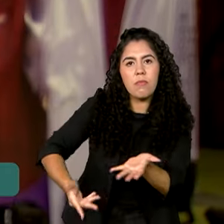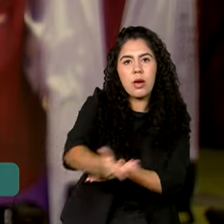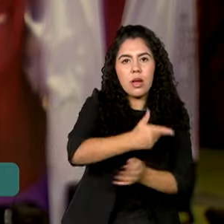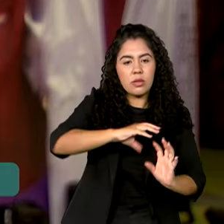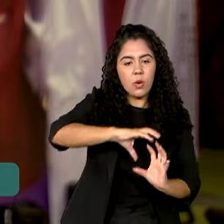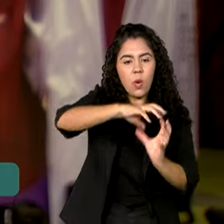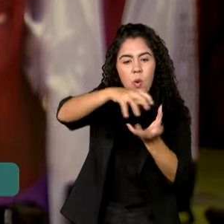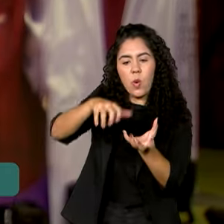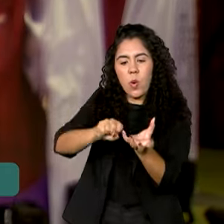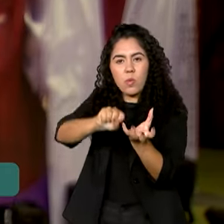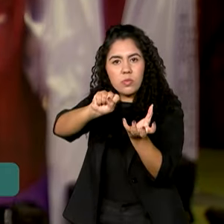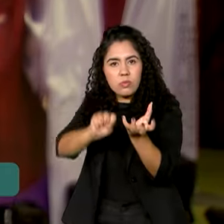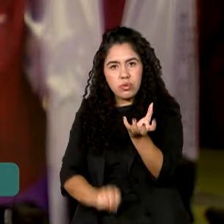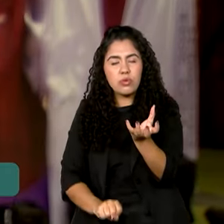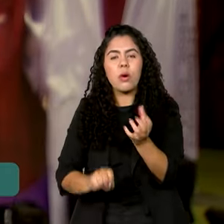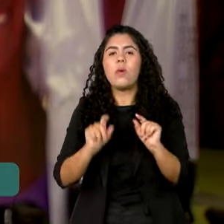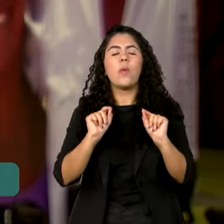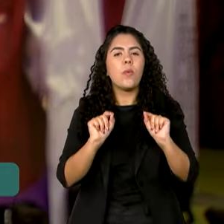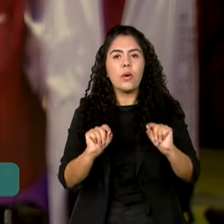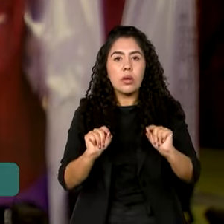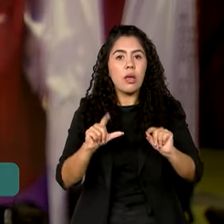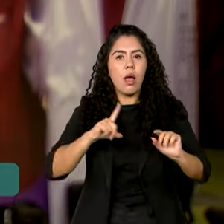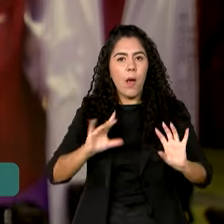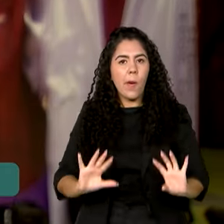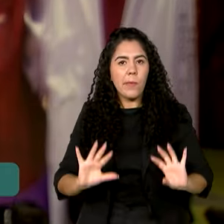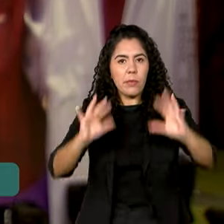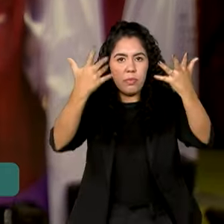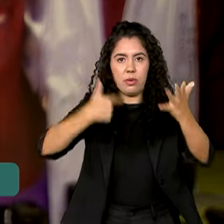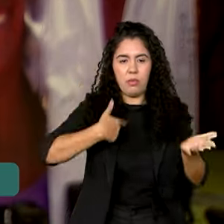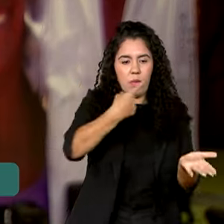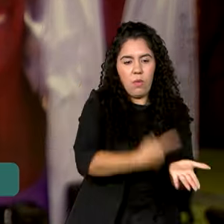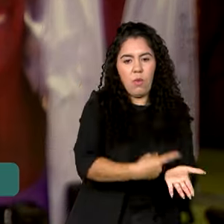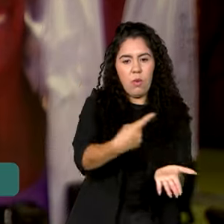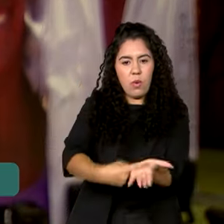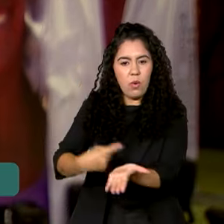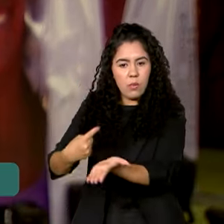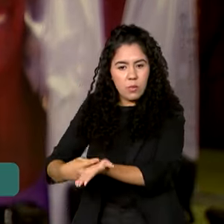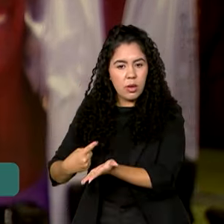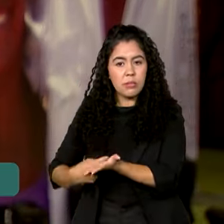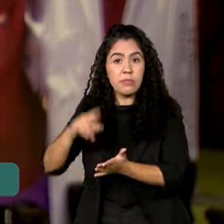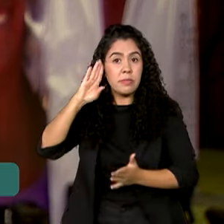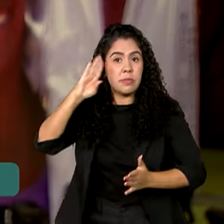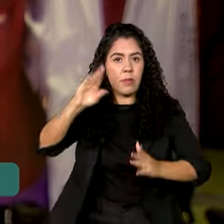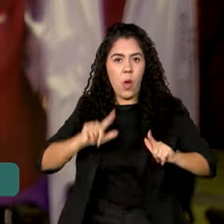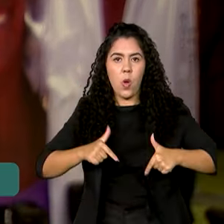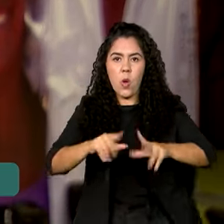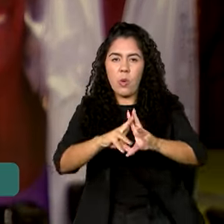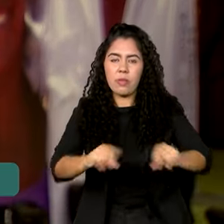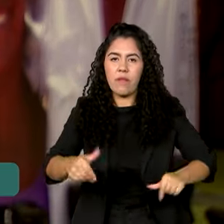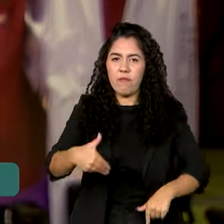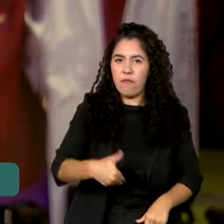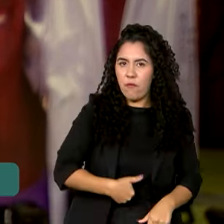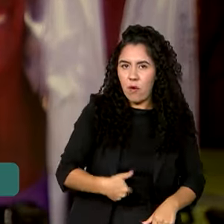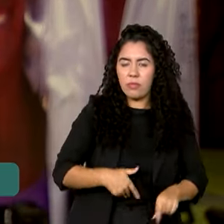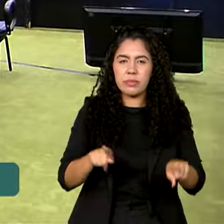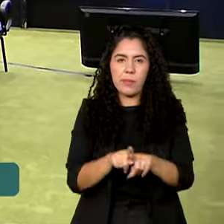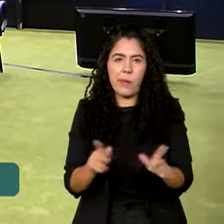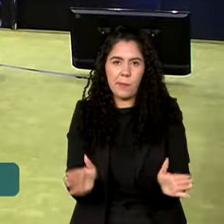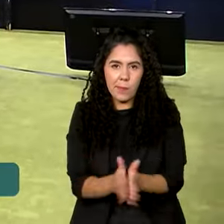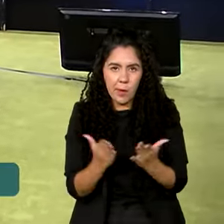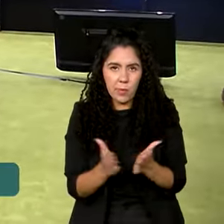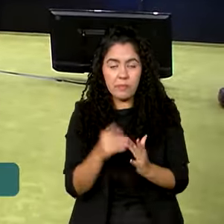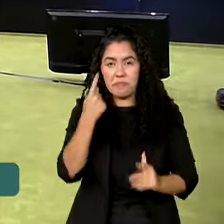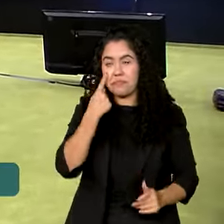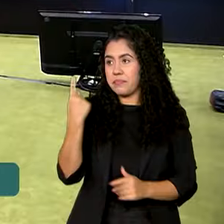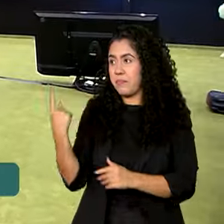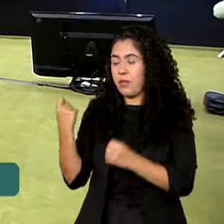Trilateral, a celebração destaca os compromissos em relação ao combate à fome e à pobreza. Para